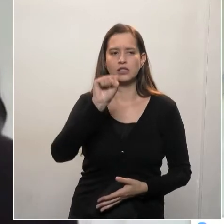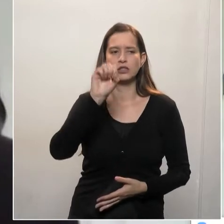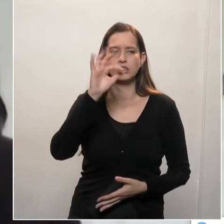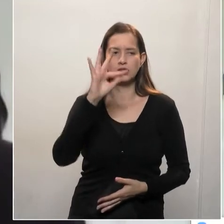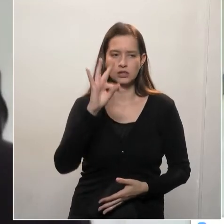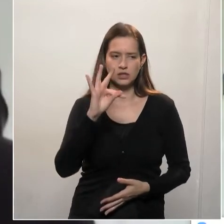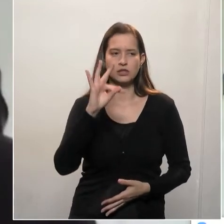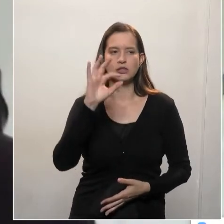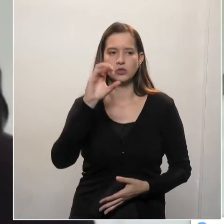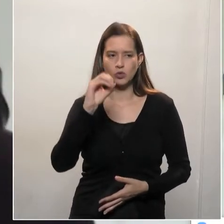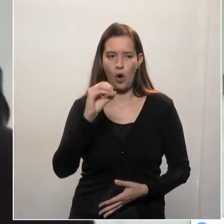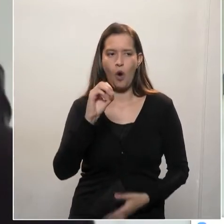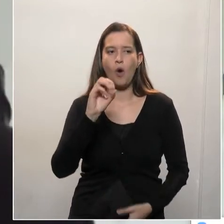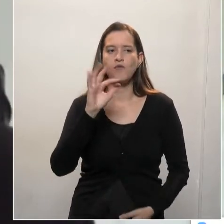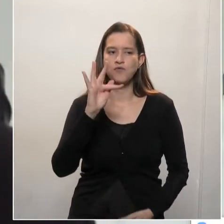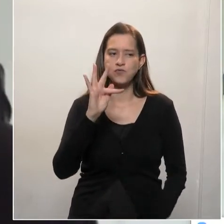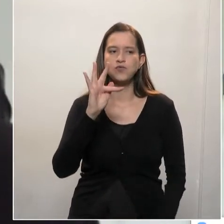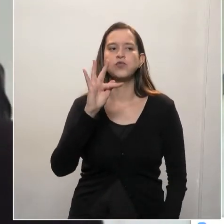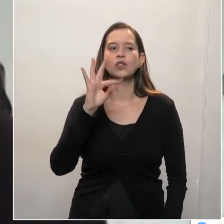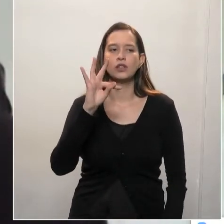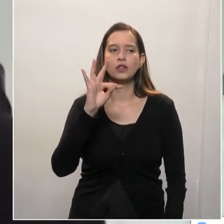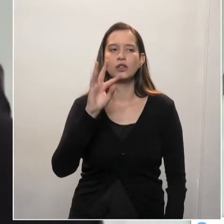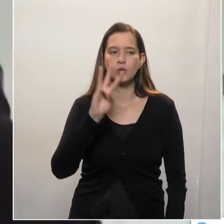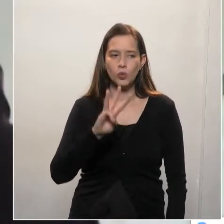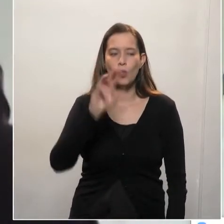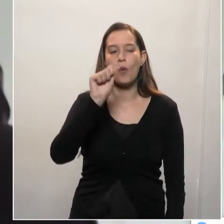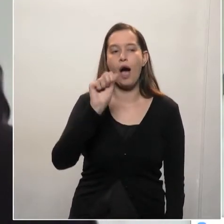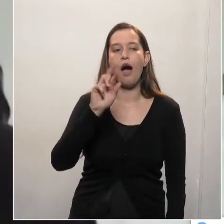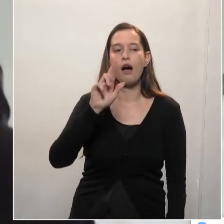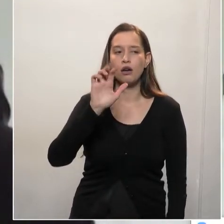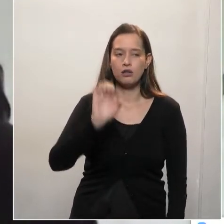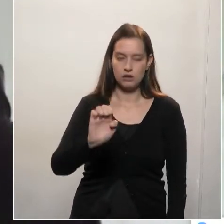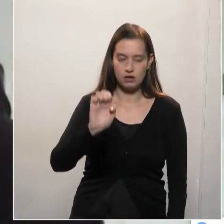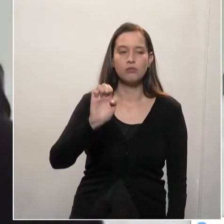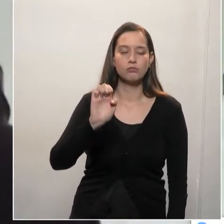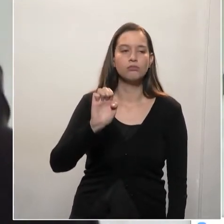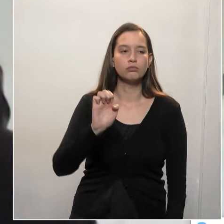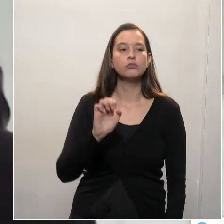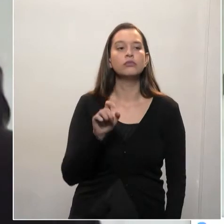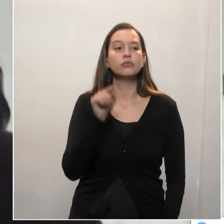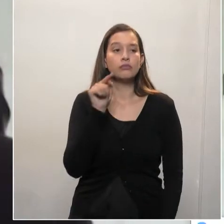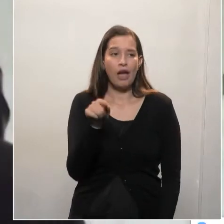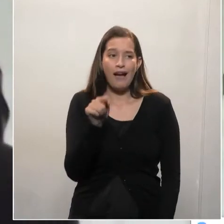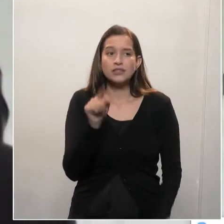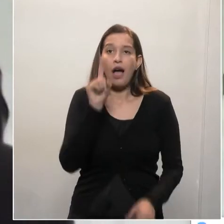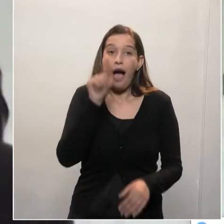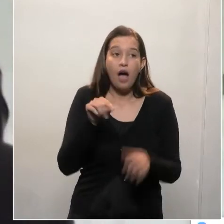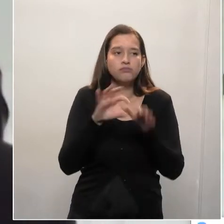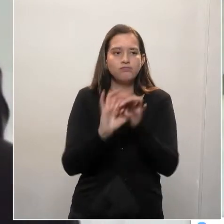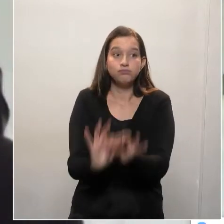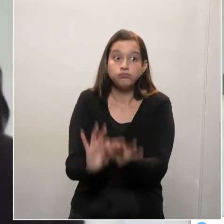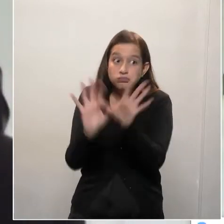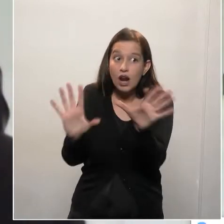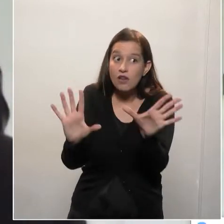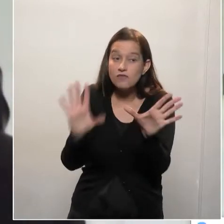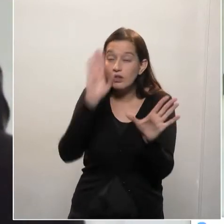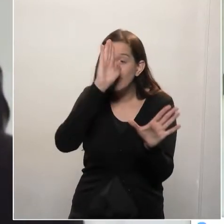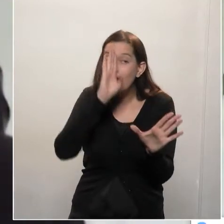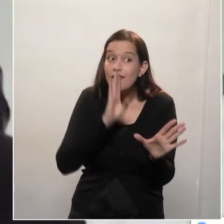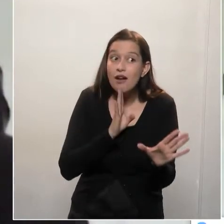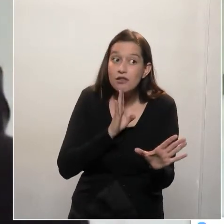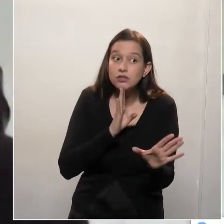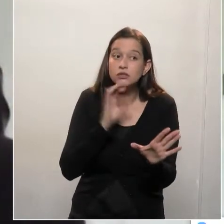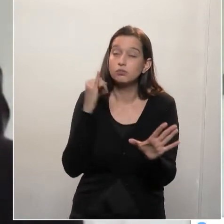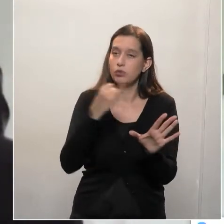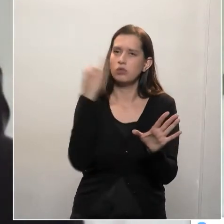73% das grandes empresas no Brasil usam o software livre, o software livre é muito importante e esse